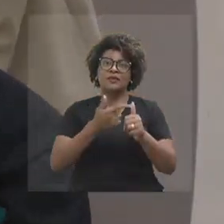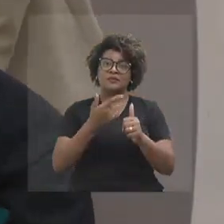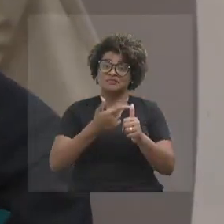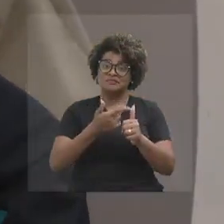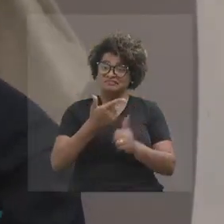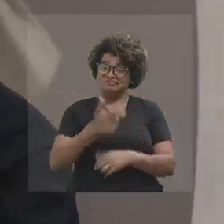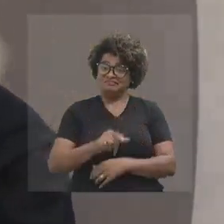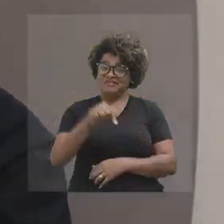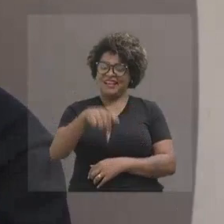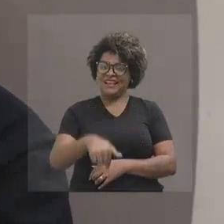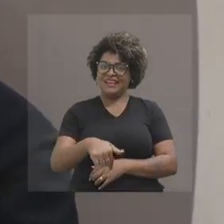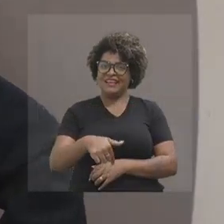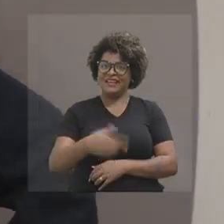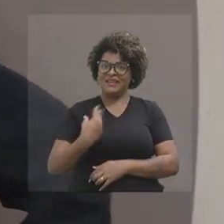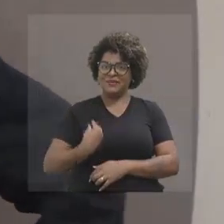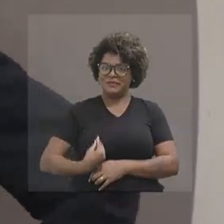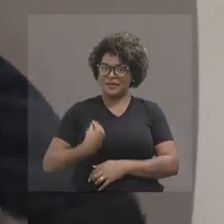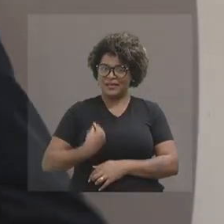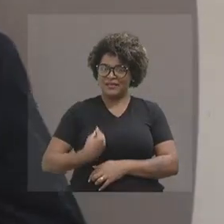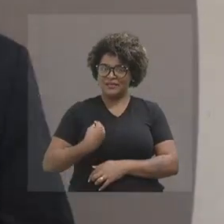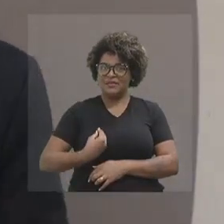participando da Assembleia Fiscaliza.